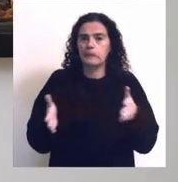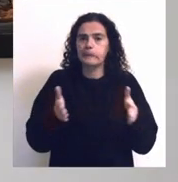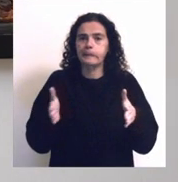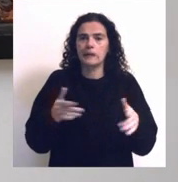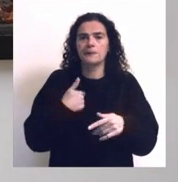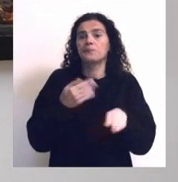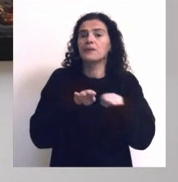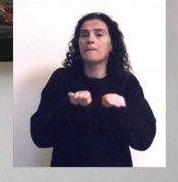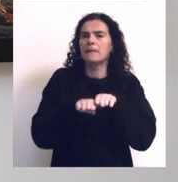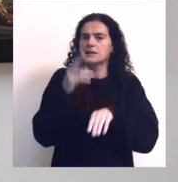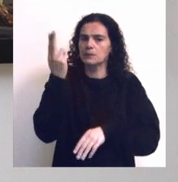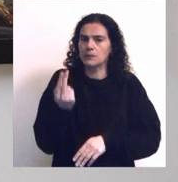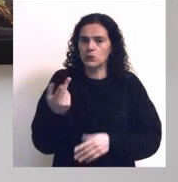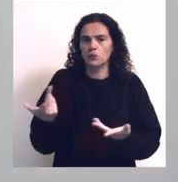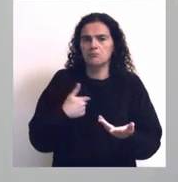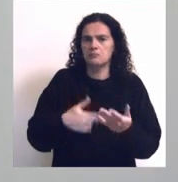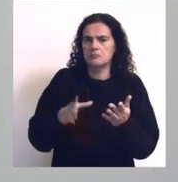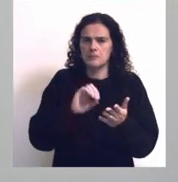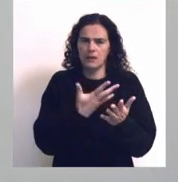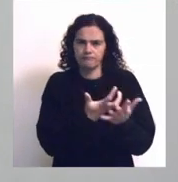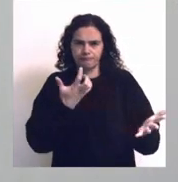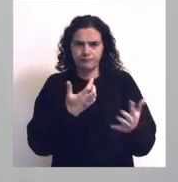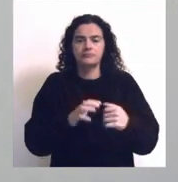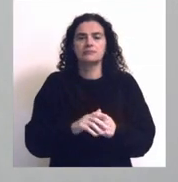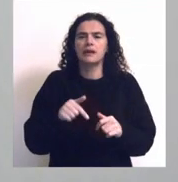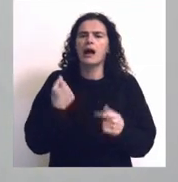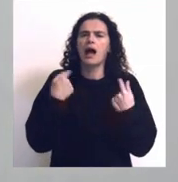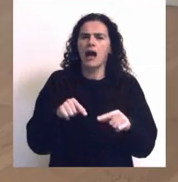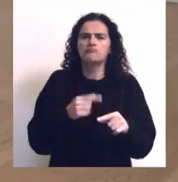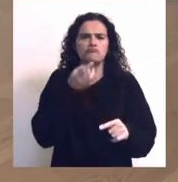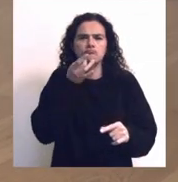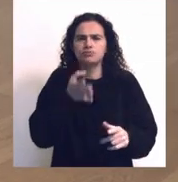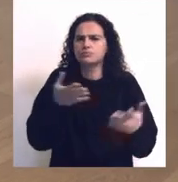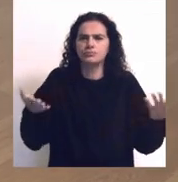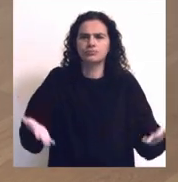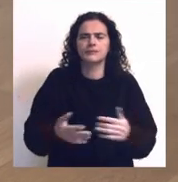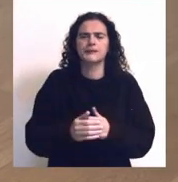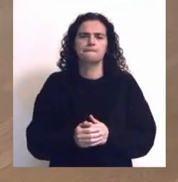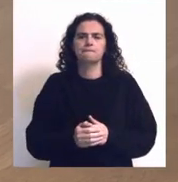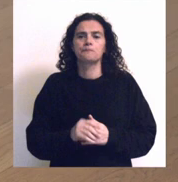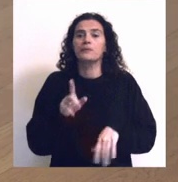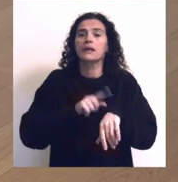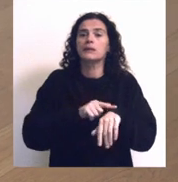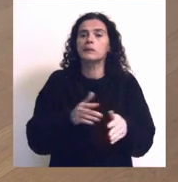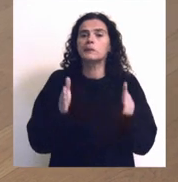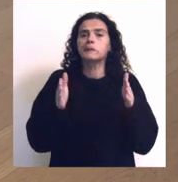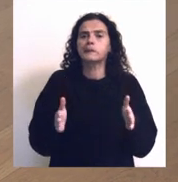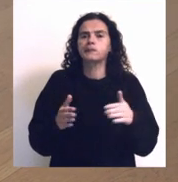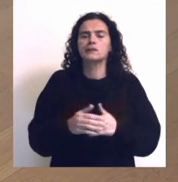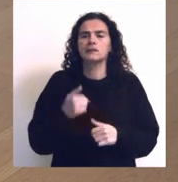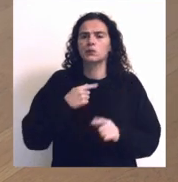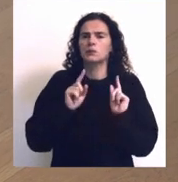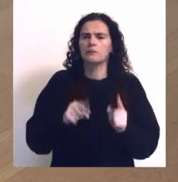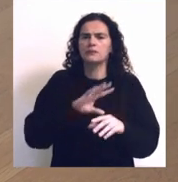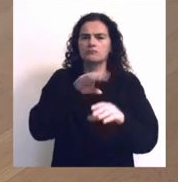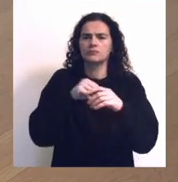período onde a prática da pintura era mais evidente, mas apanha rapidamente um período em